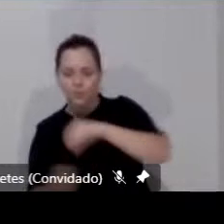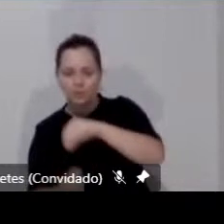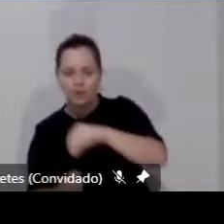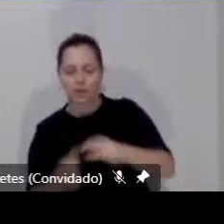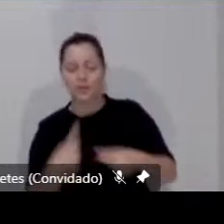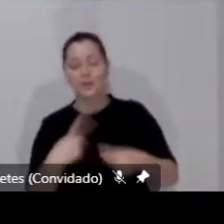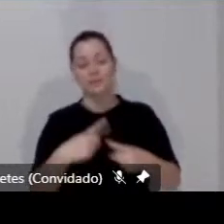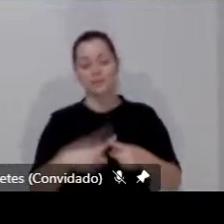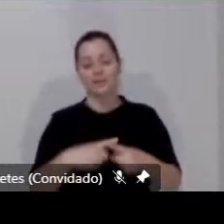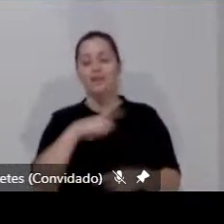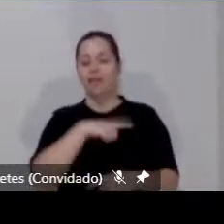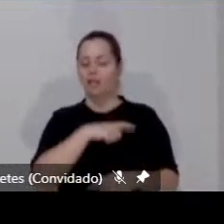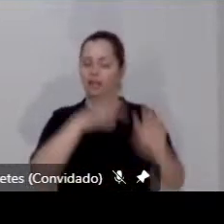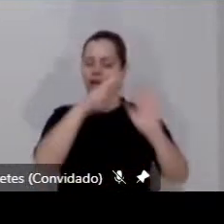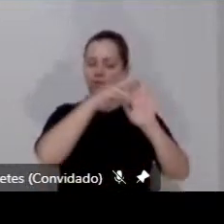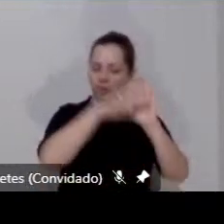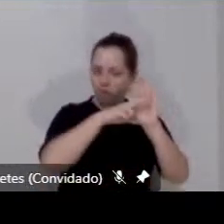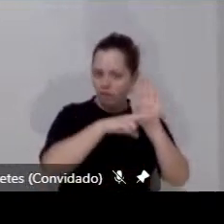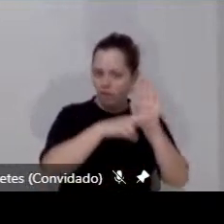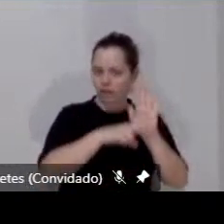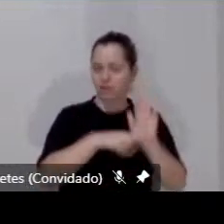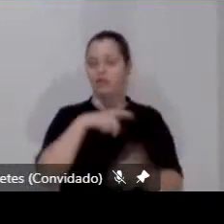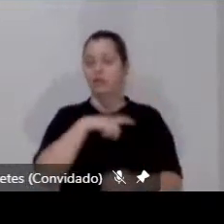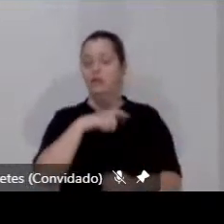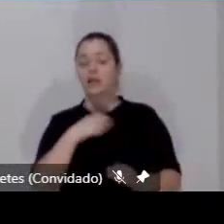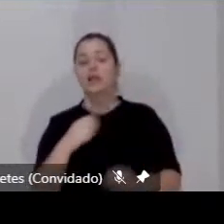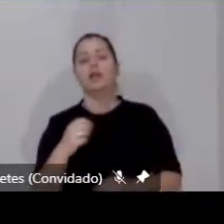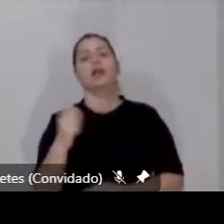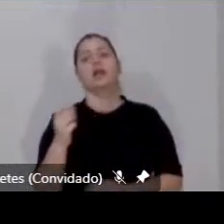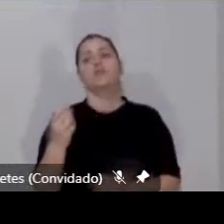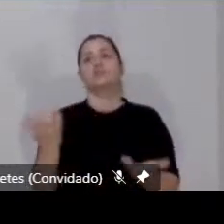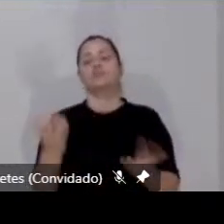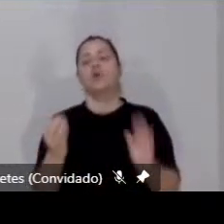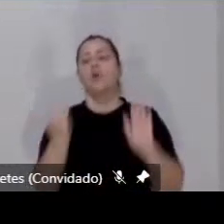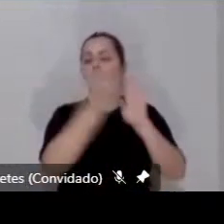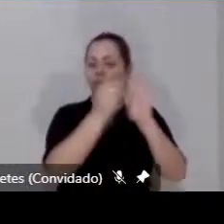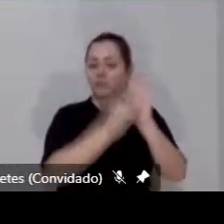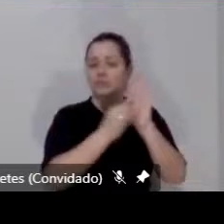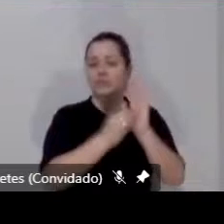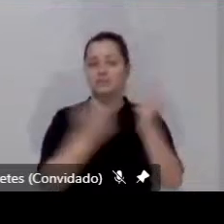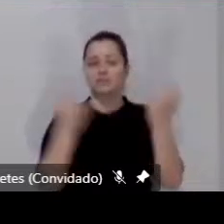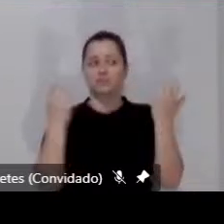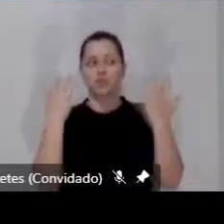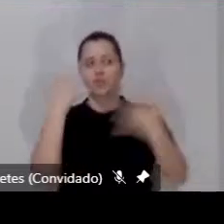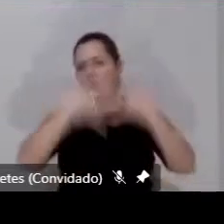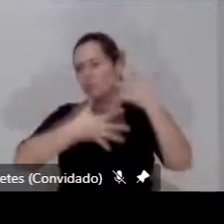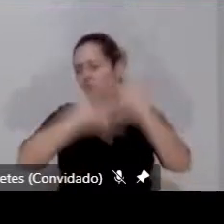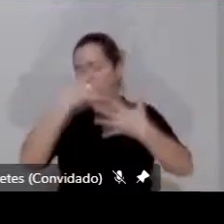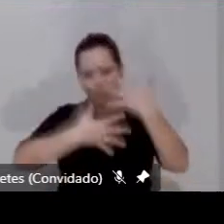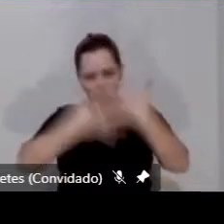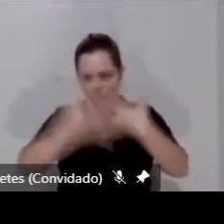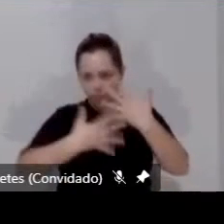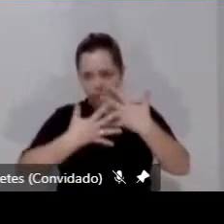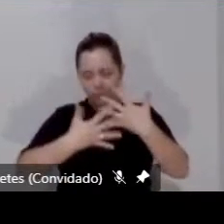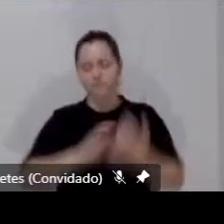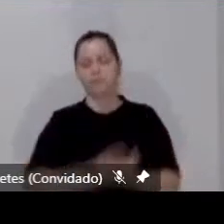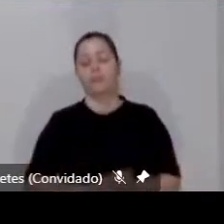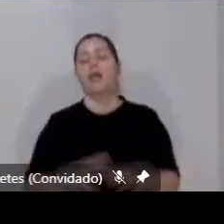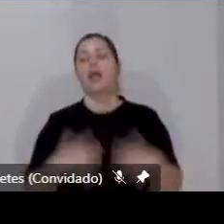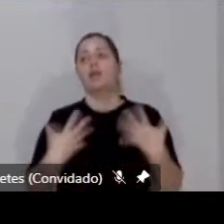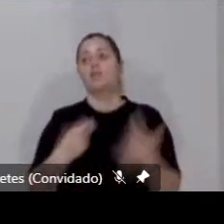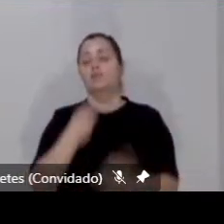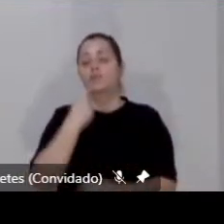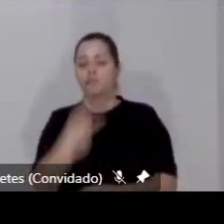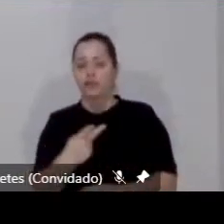esses conceitos têm sido confundidos. Então, vamos estabelecer que a